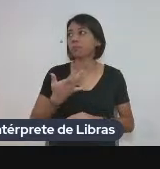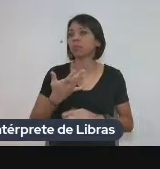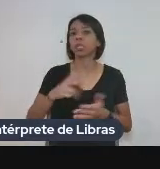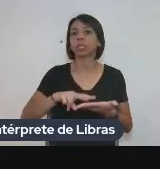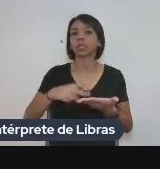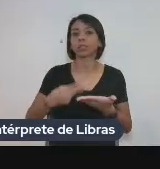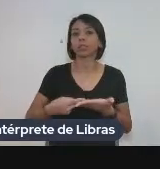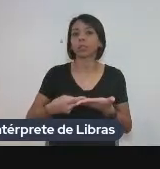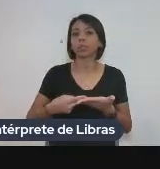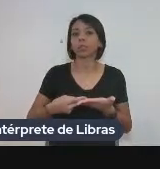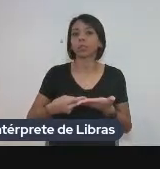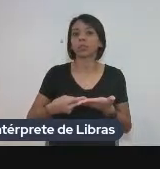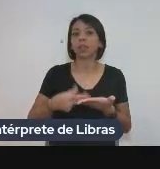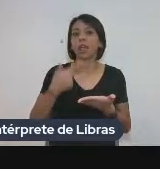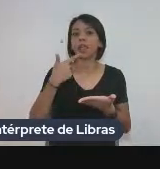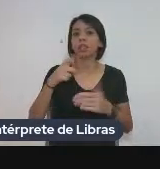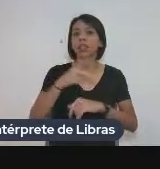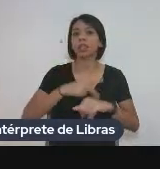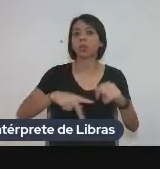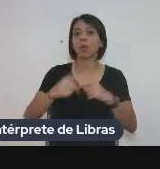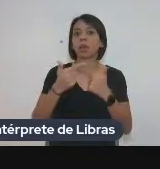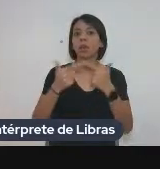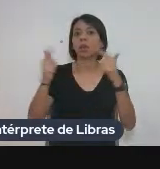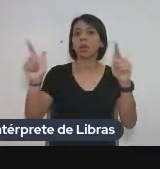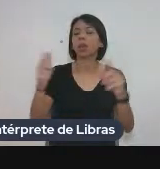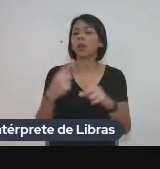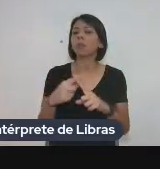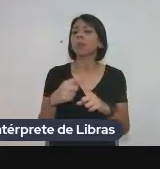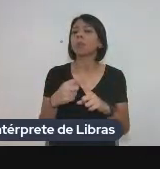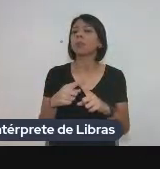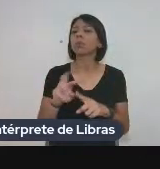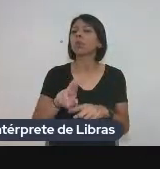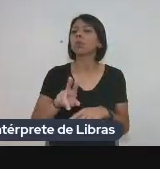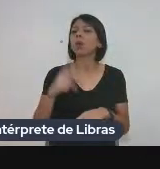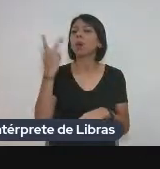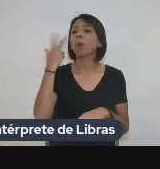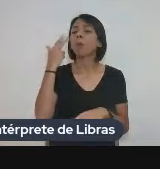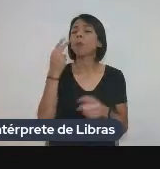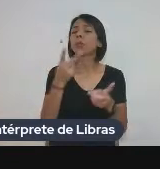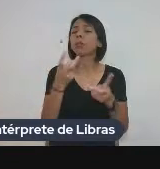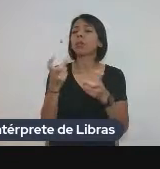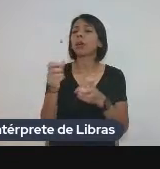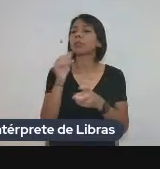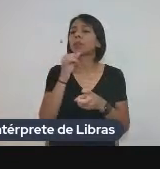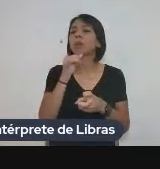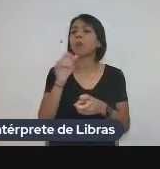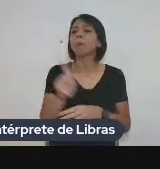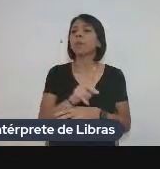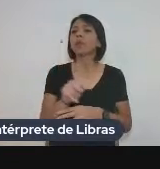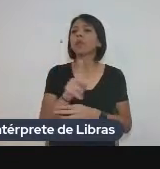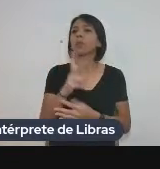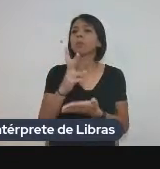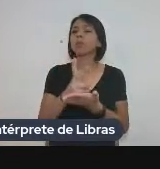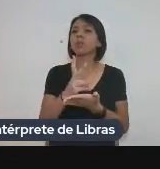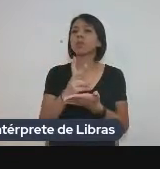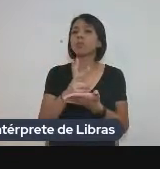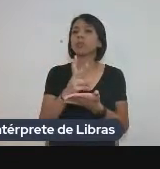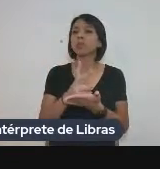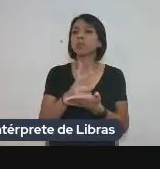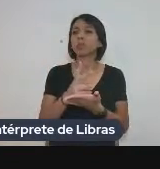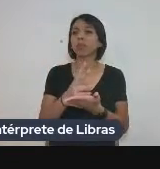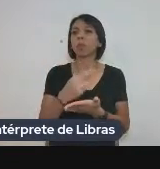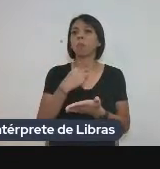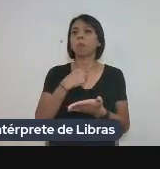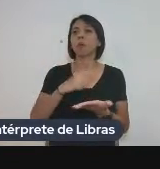ensinar língua estrangeira, porque é que não é comum você observar professores reproduzindo a ideia de que você não deve